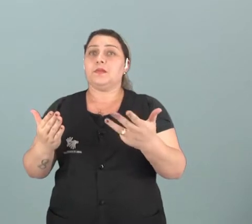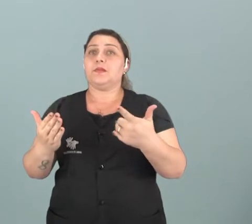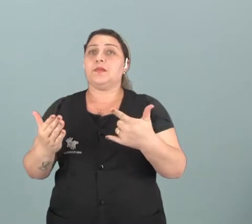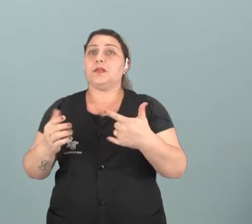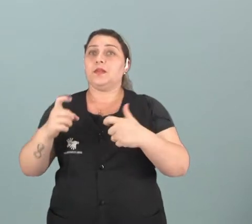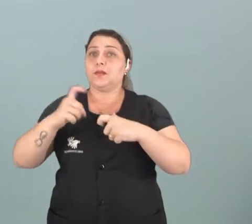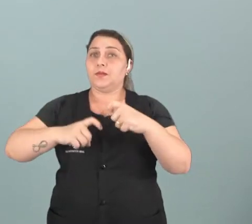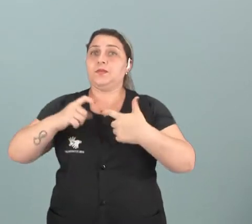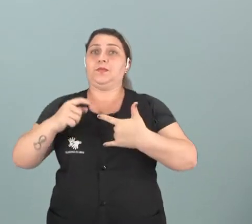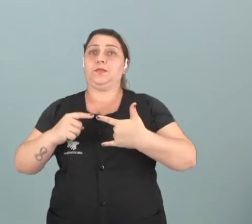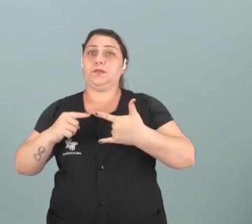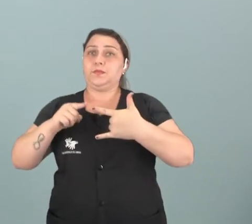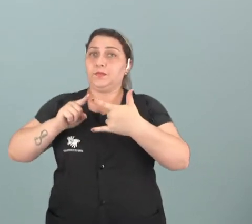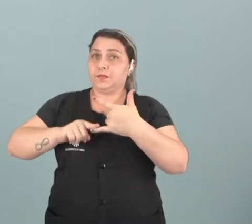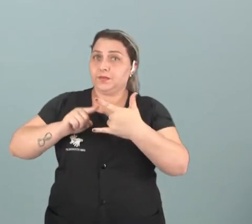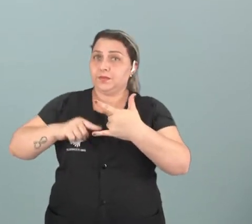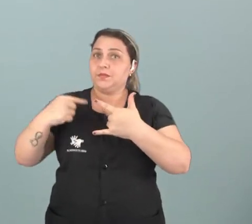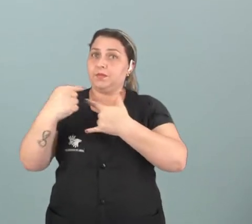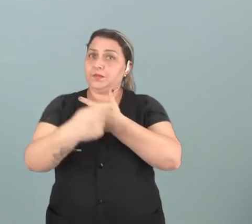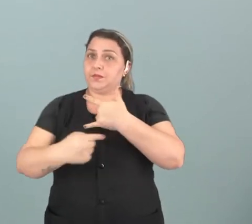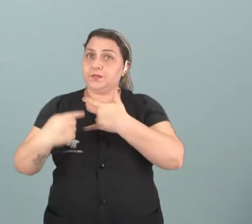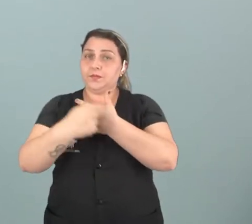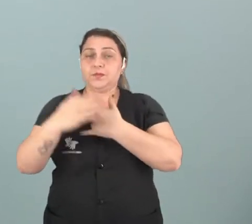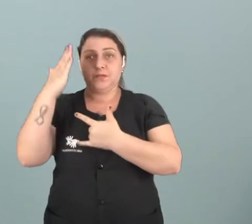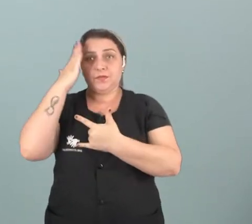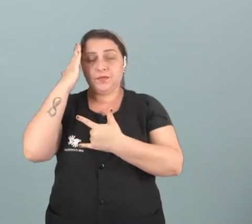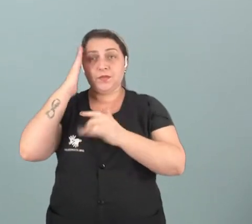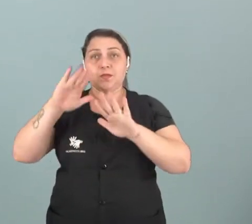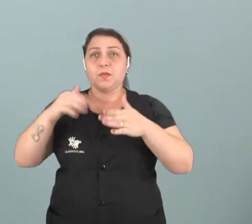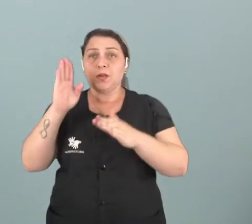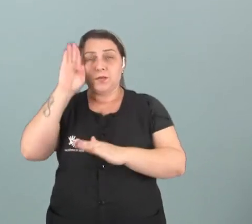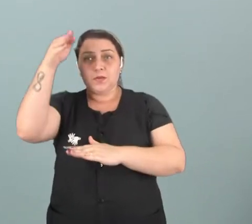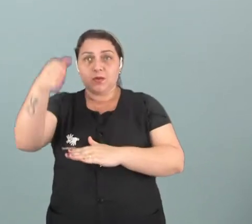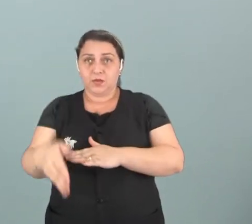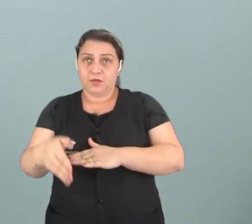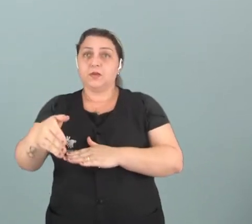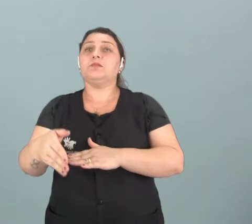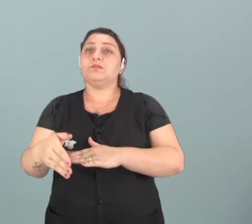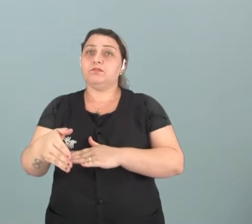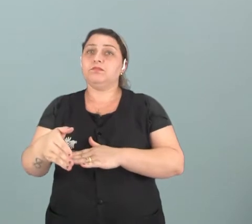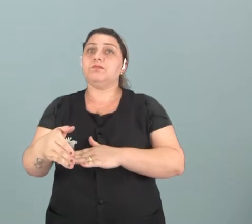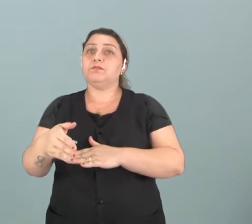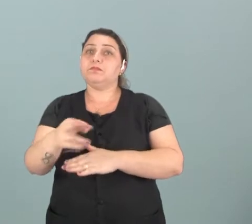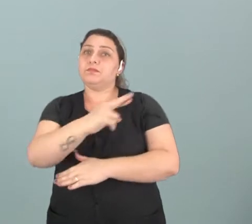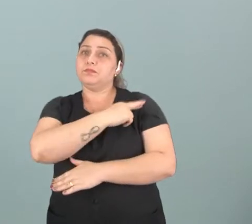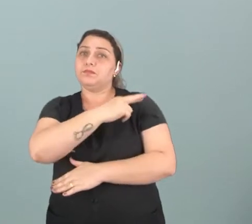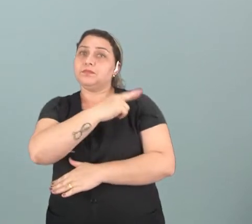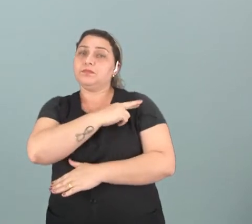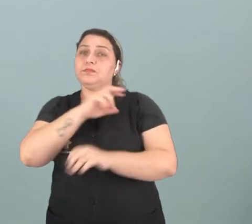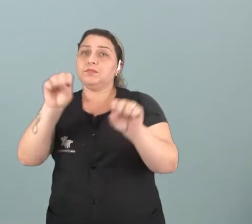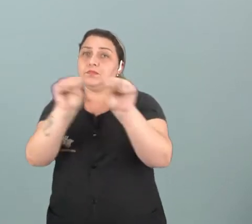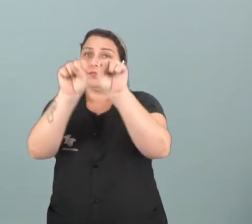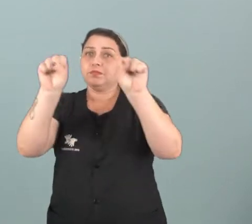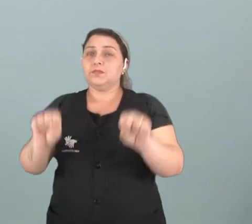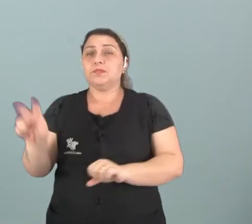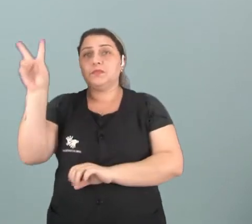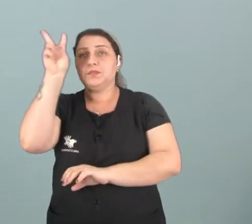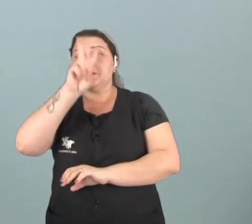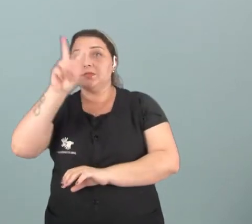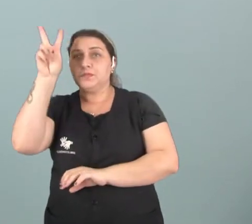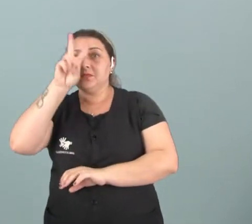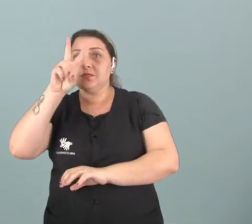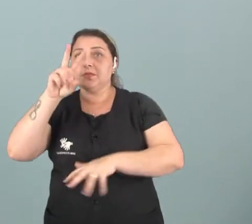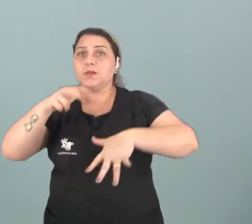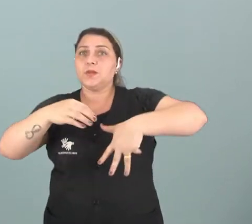reprodutor feminino. Nós vamos entender quais são as principais funções desse sistema e vamos relembrar quais são os